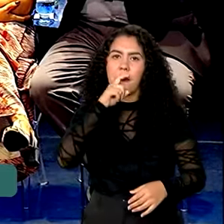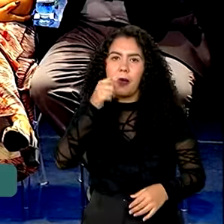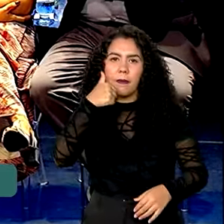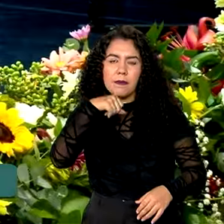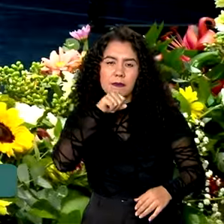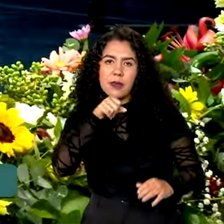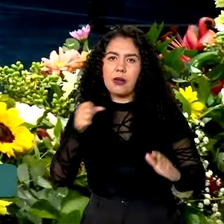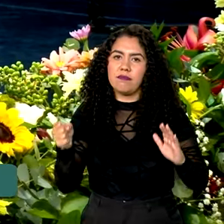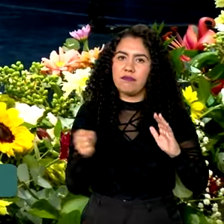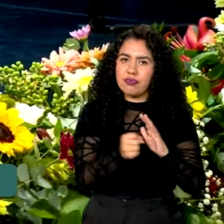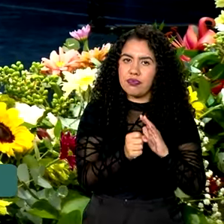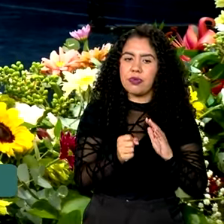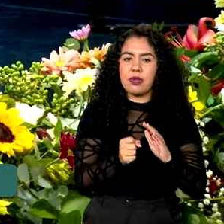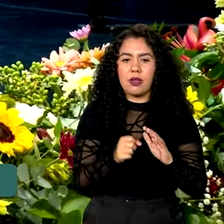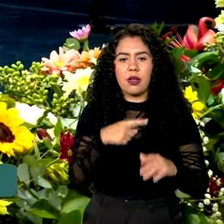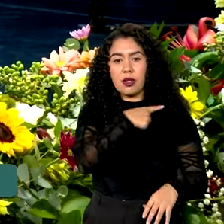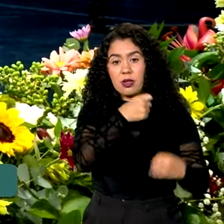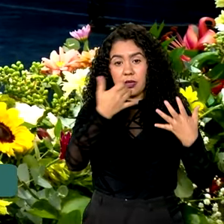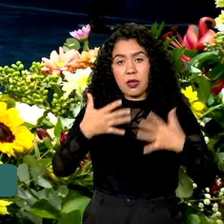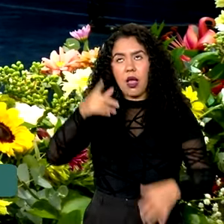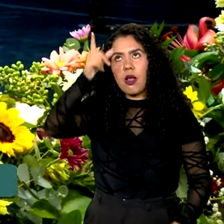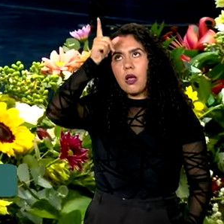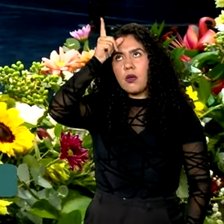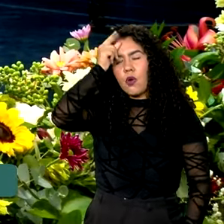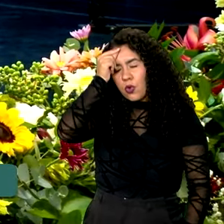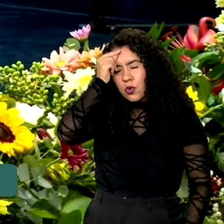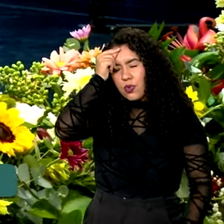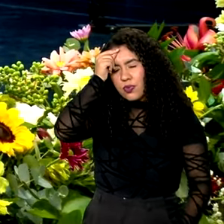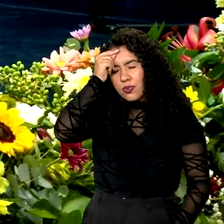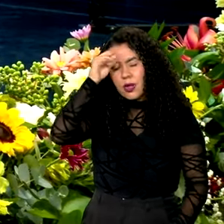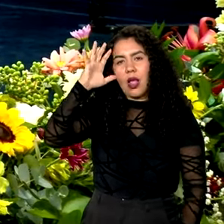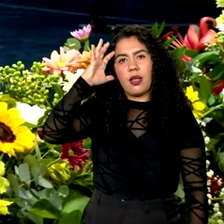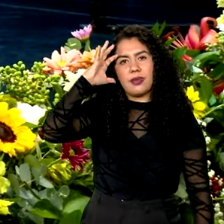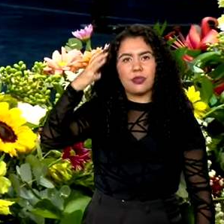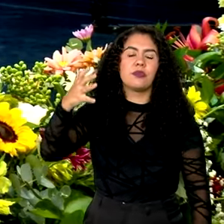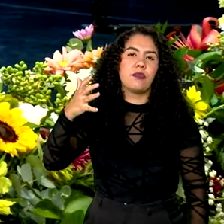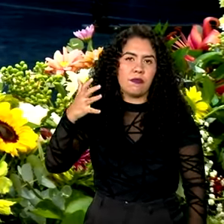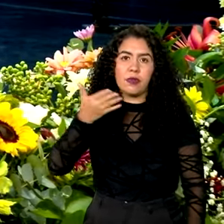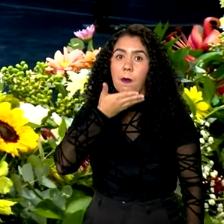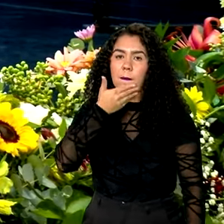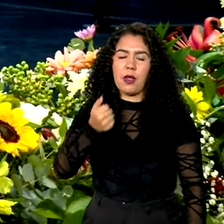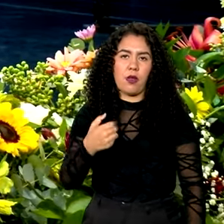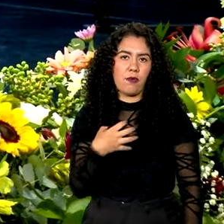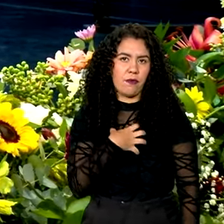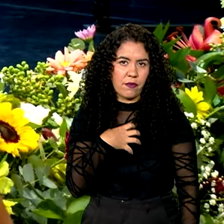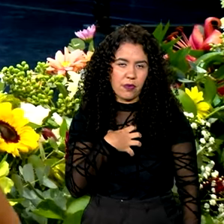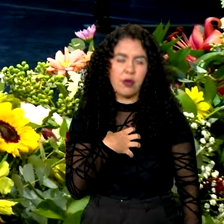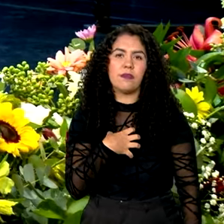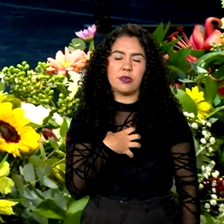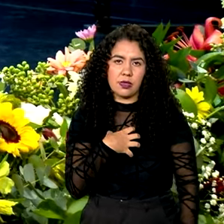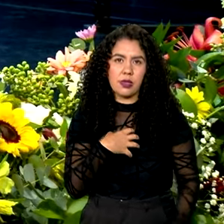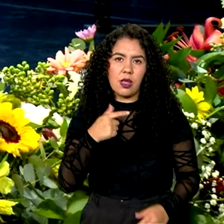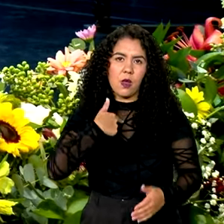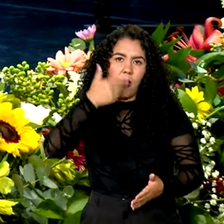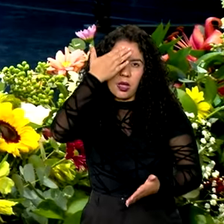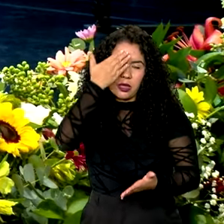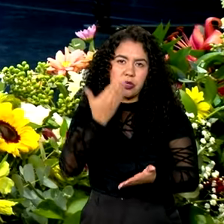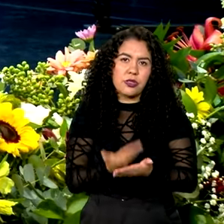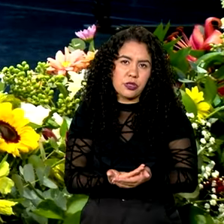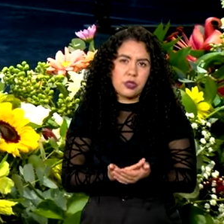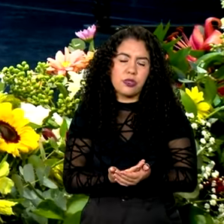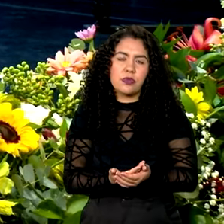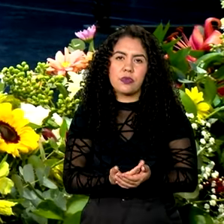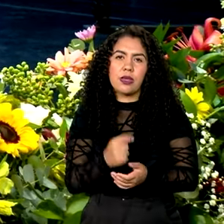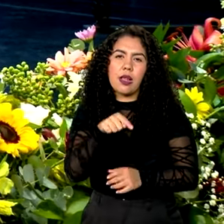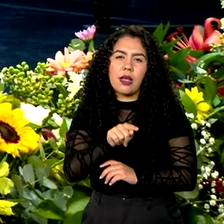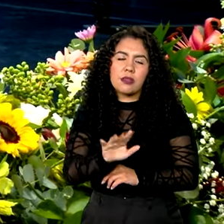seus filhos. Finalmente a história acabou, né? A melhor forma possível, eu acho que dentro da situação que a